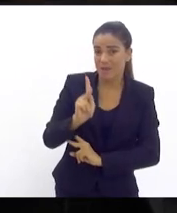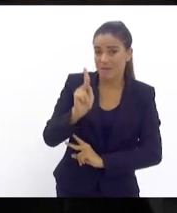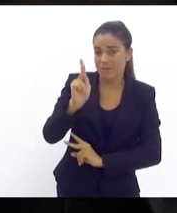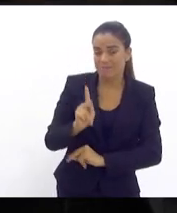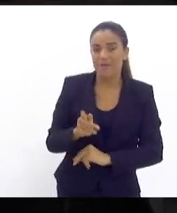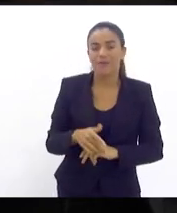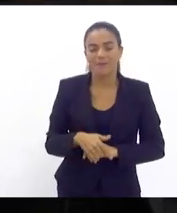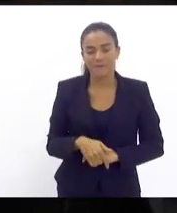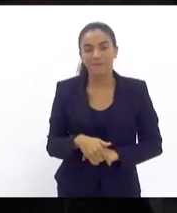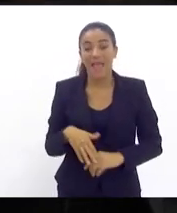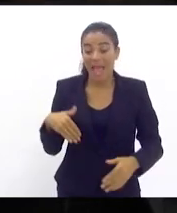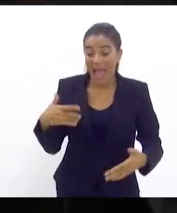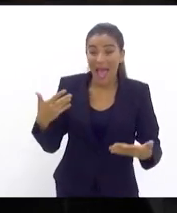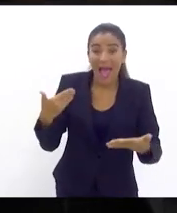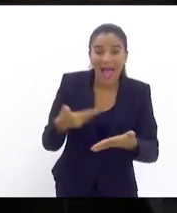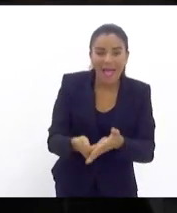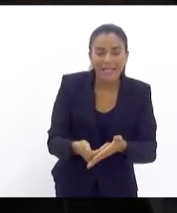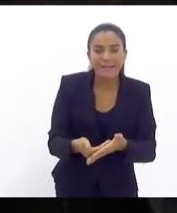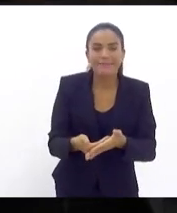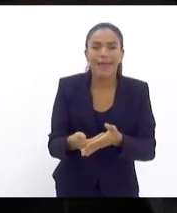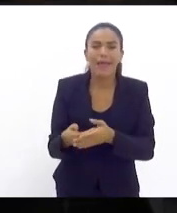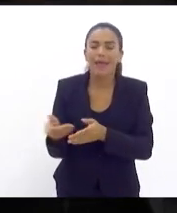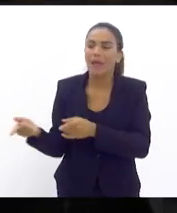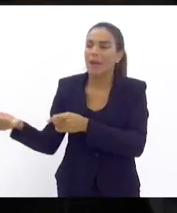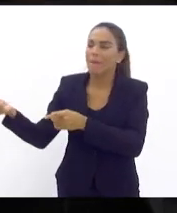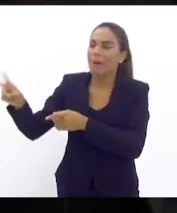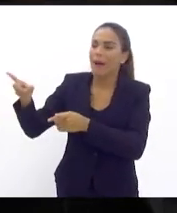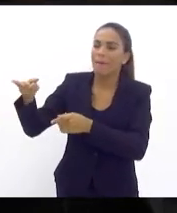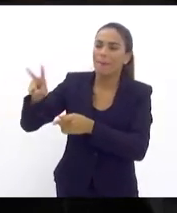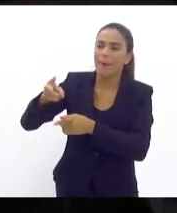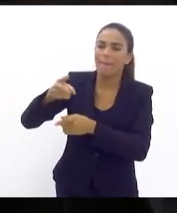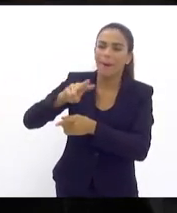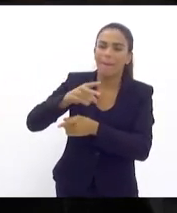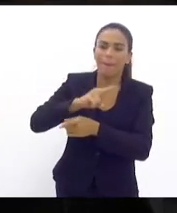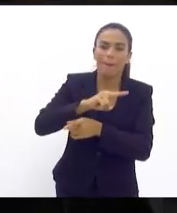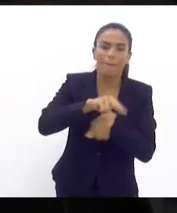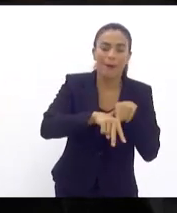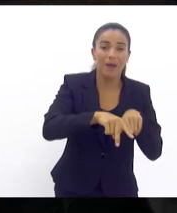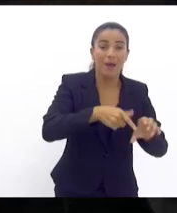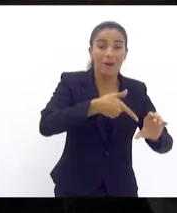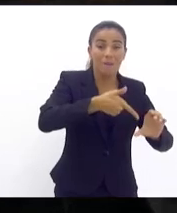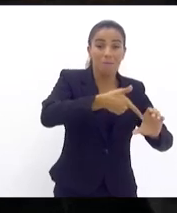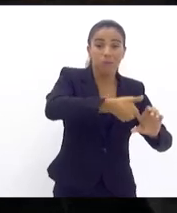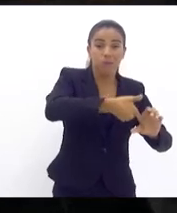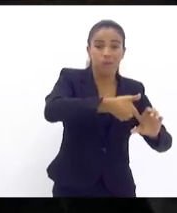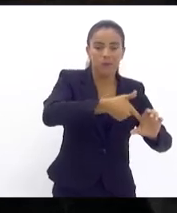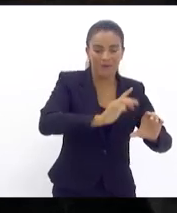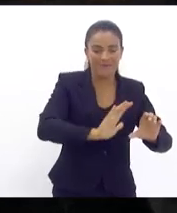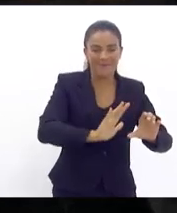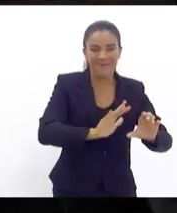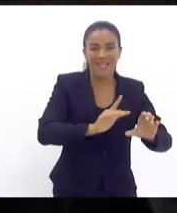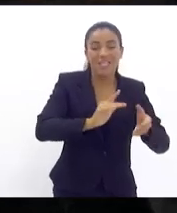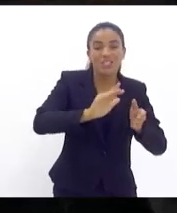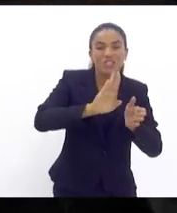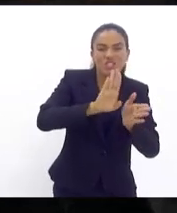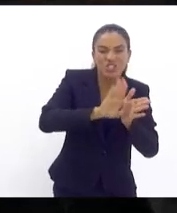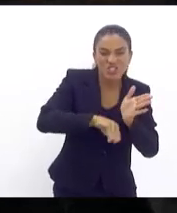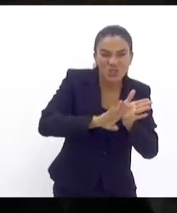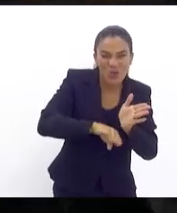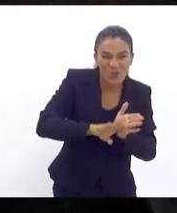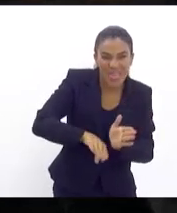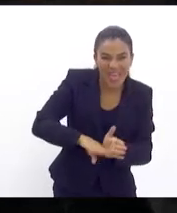até chegar à bomba. Descontado da bomba. Os impostos